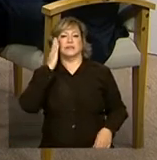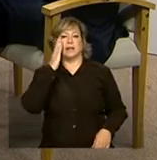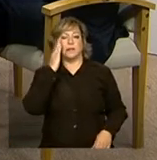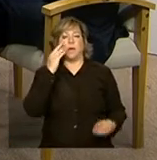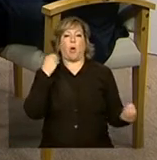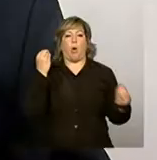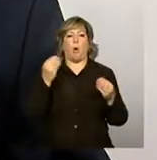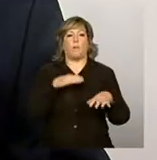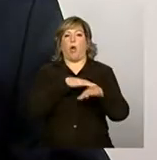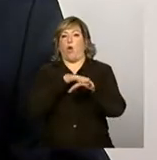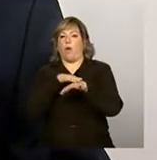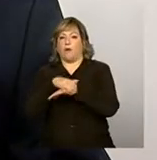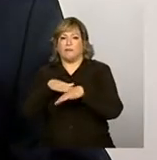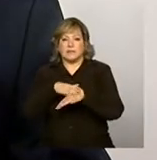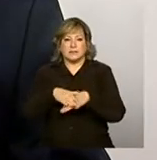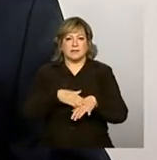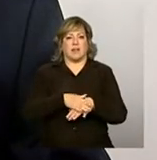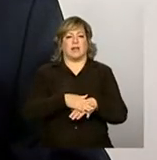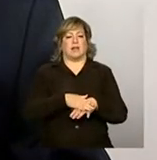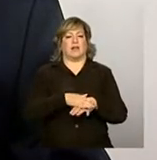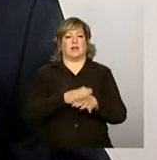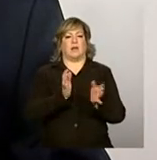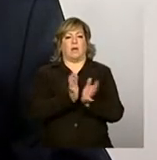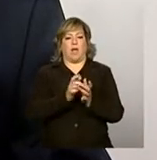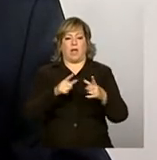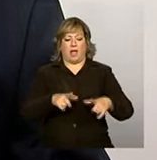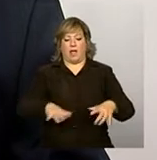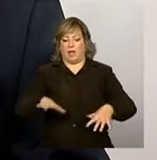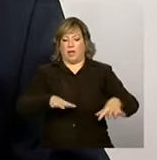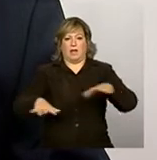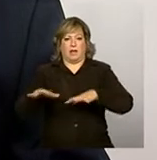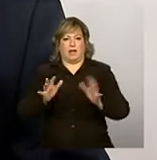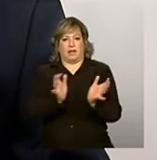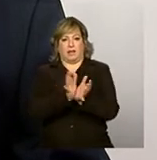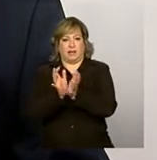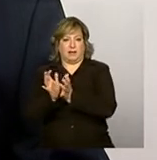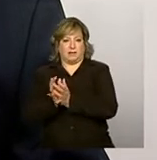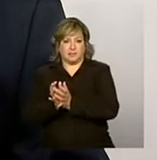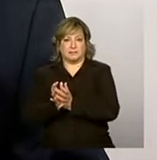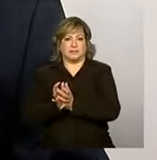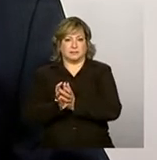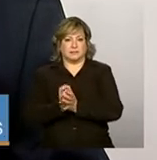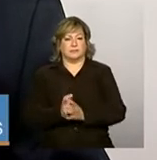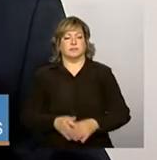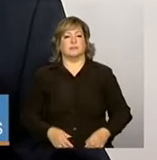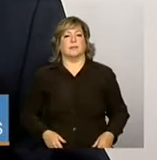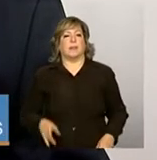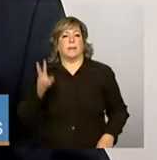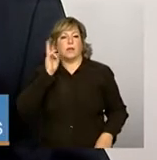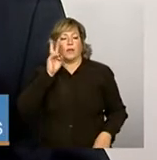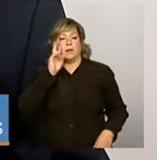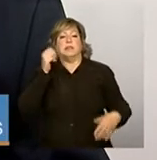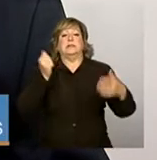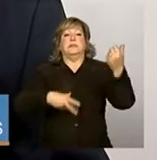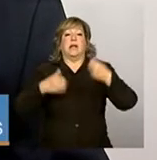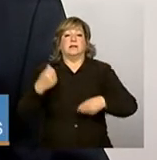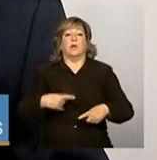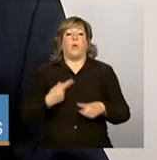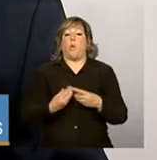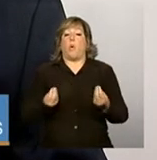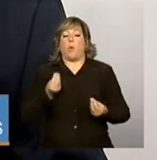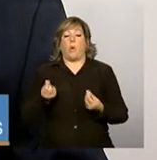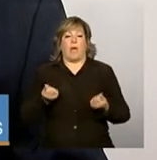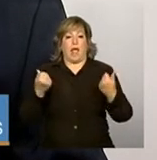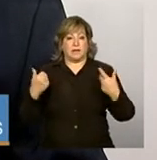conversar com as áreas envolvidas. Em relação à prestação de contas, eu acho que é